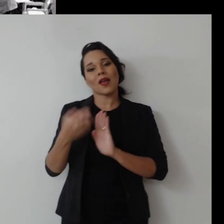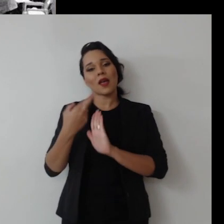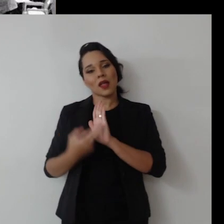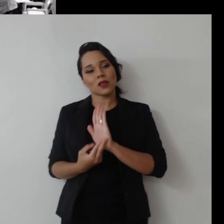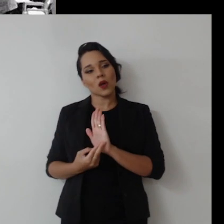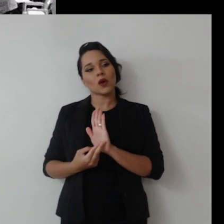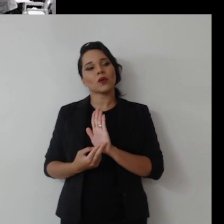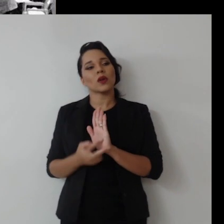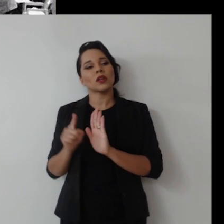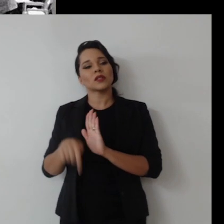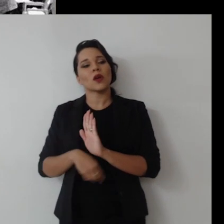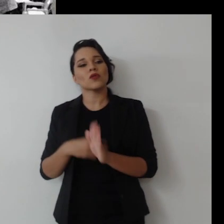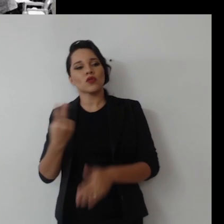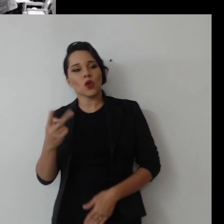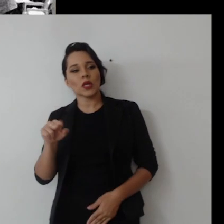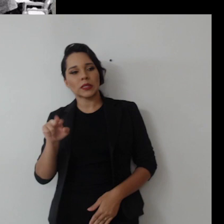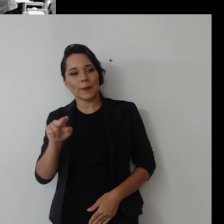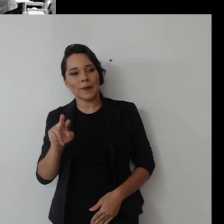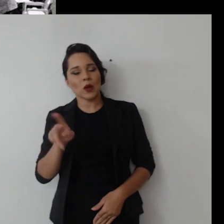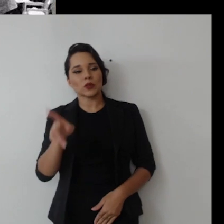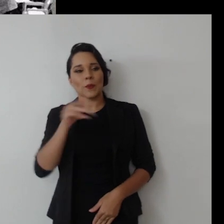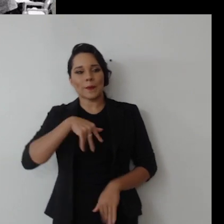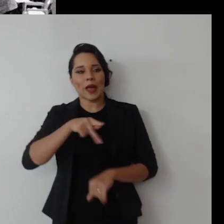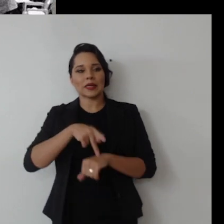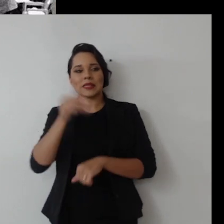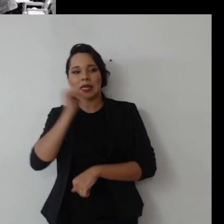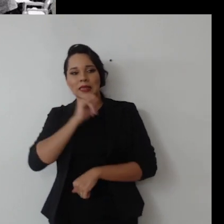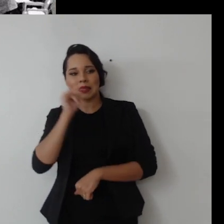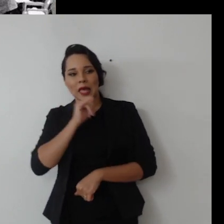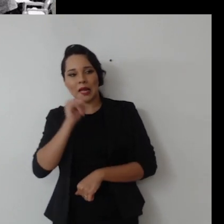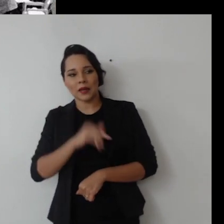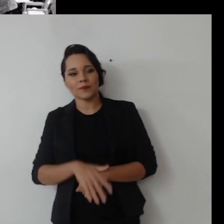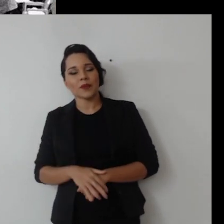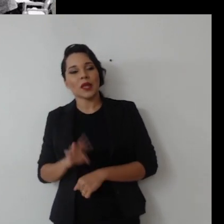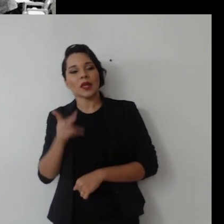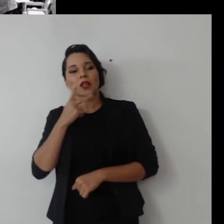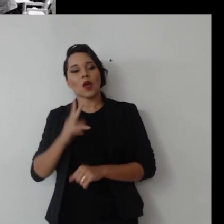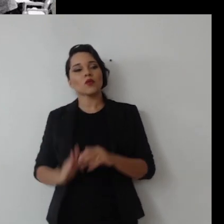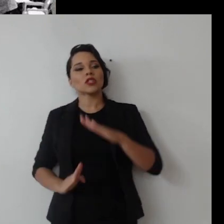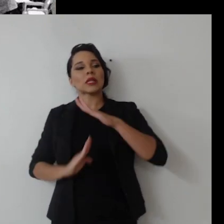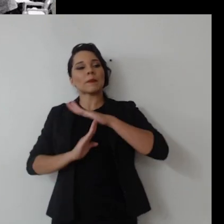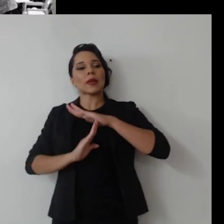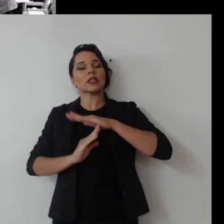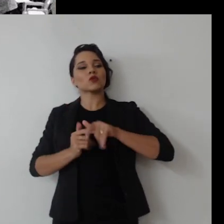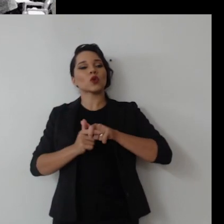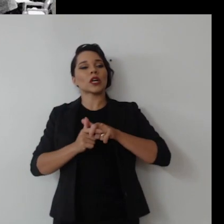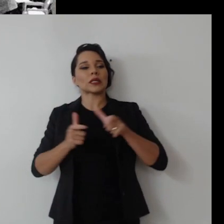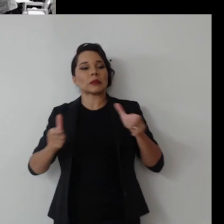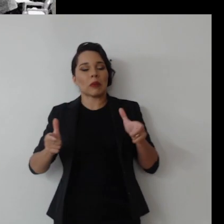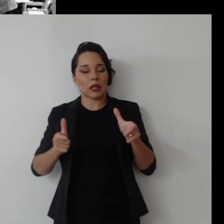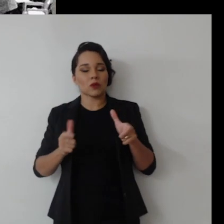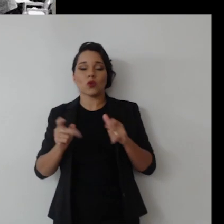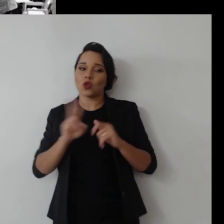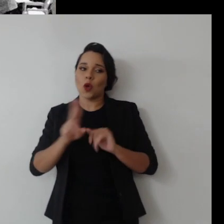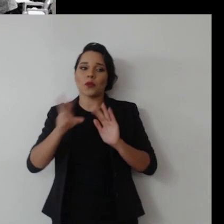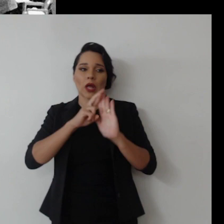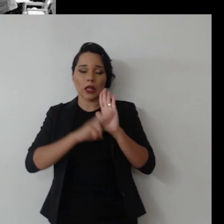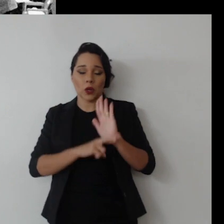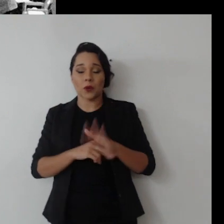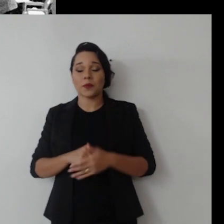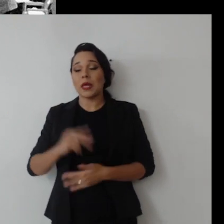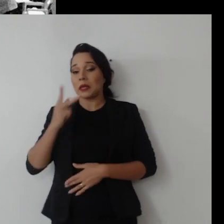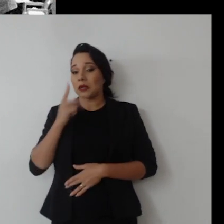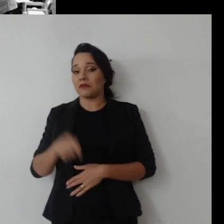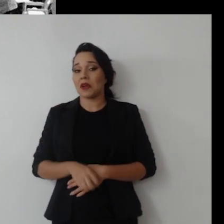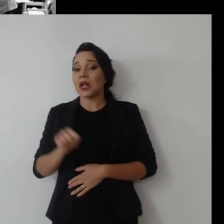relatório Médicos, são dois irmãos italianos, chamado Os Limites do Crescimento, o nome do relatório, e